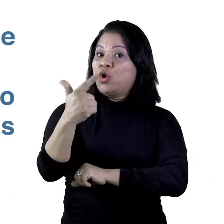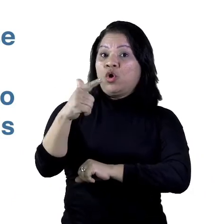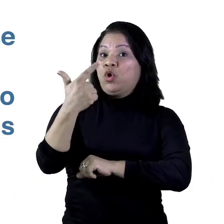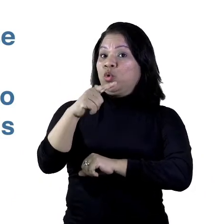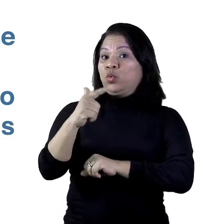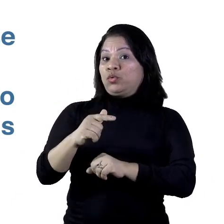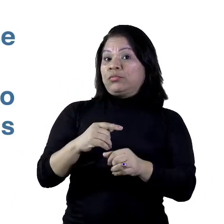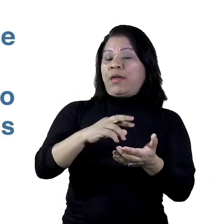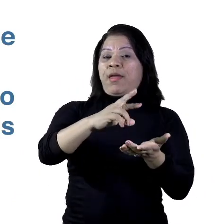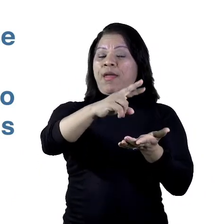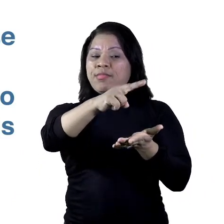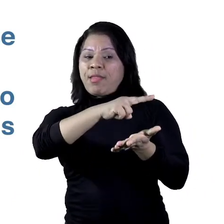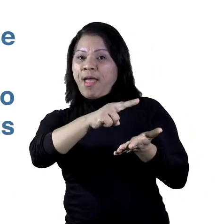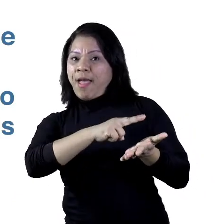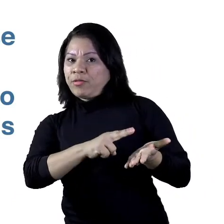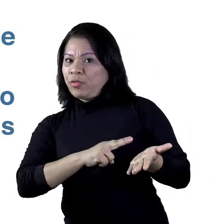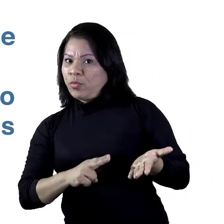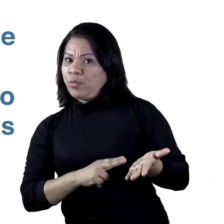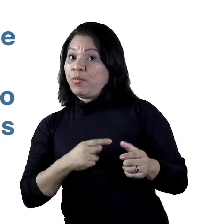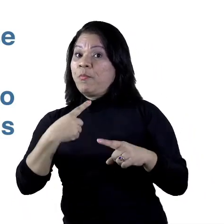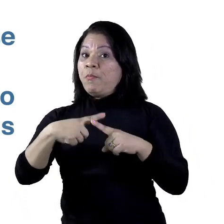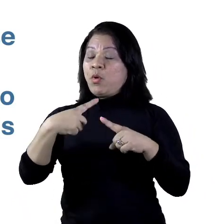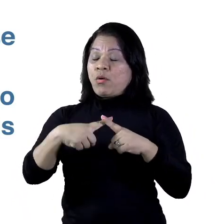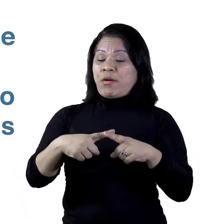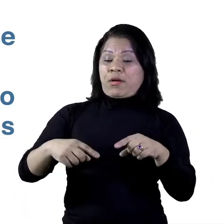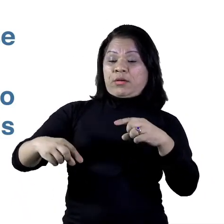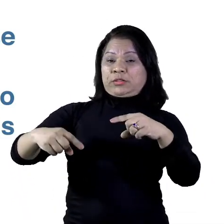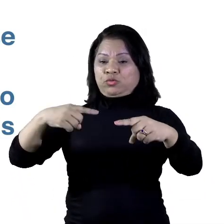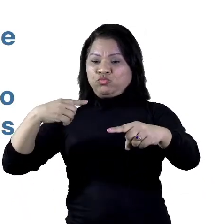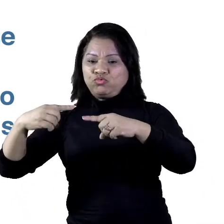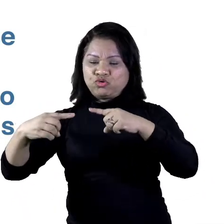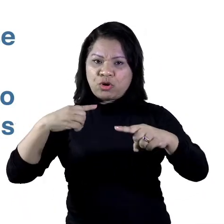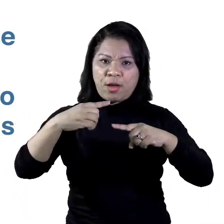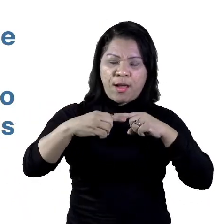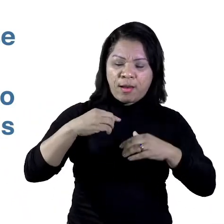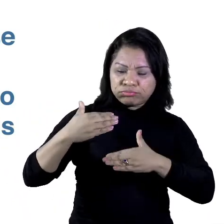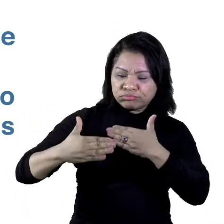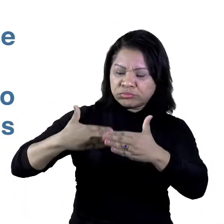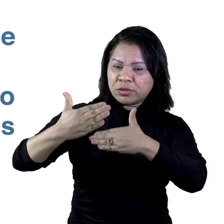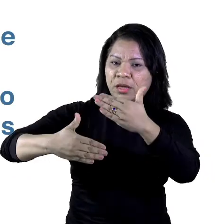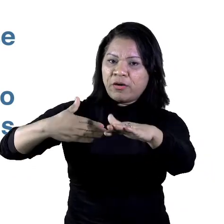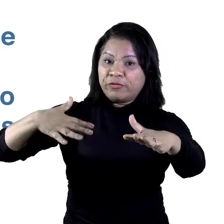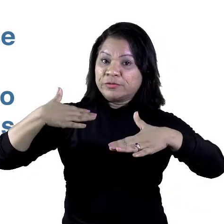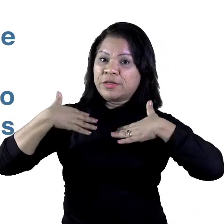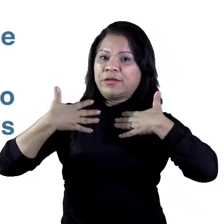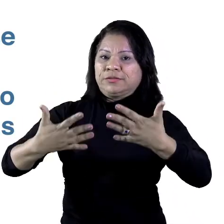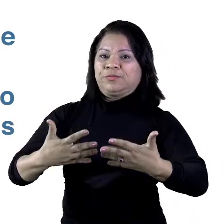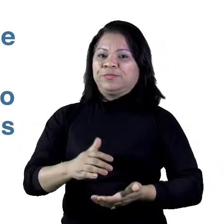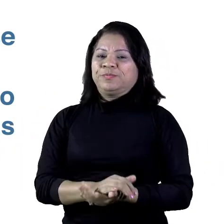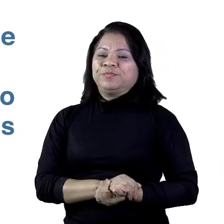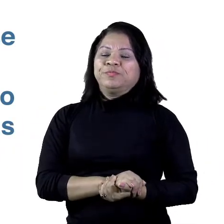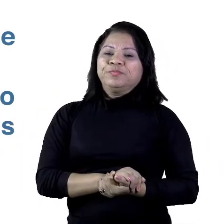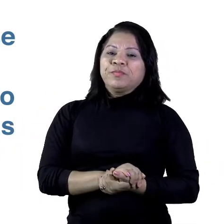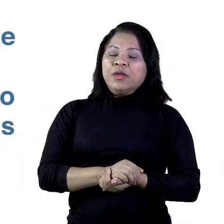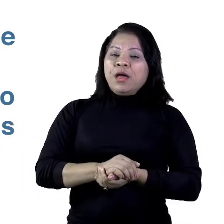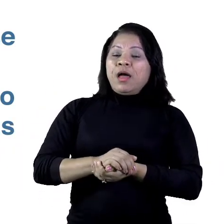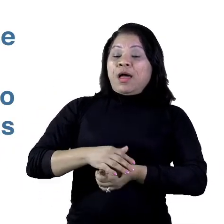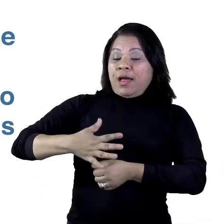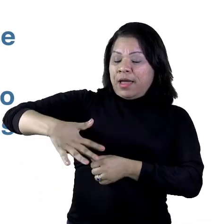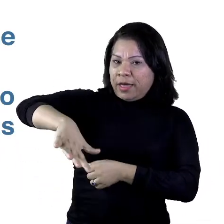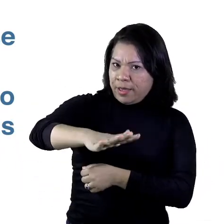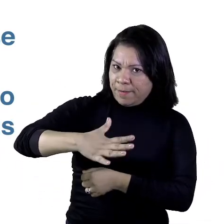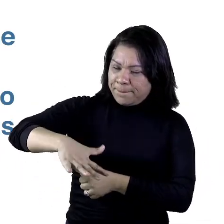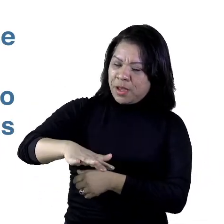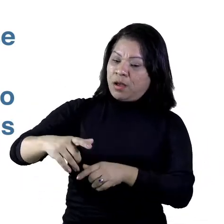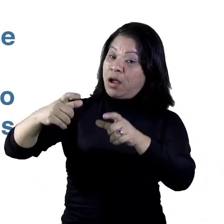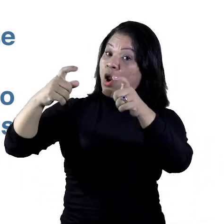porque através do diálogo das personagens avança a ação, espaço, lugar